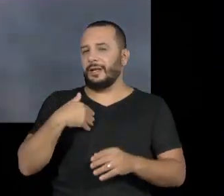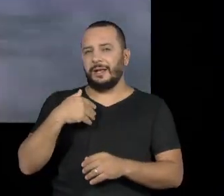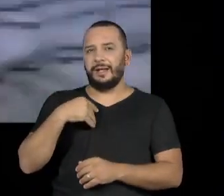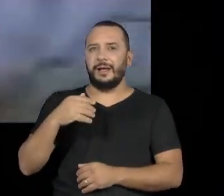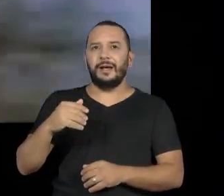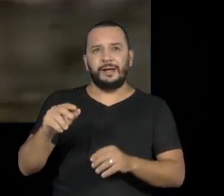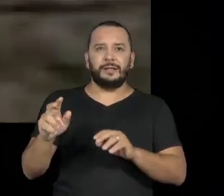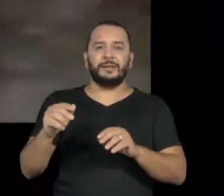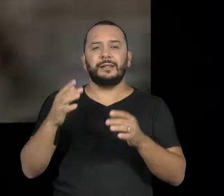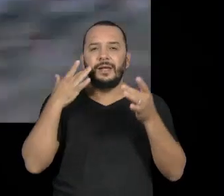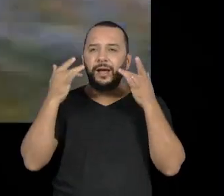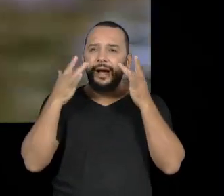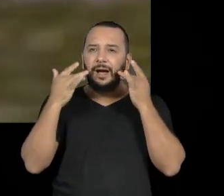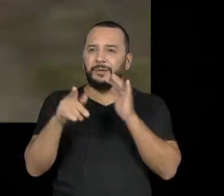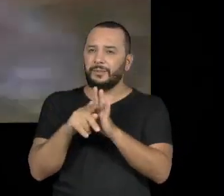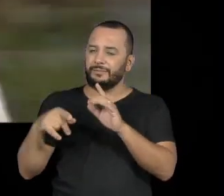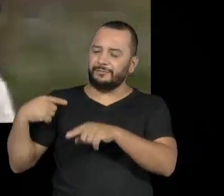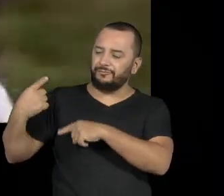hippie.